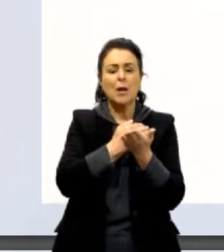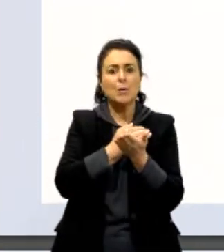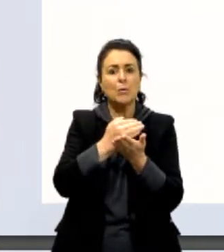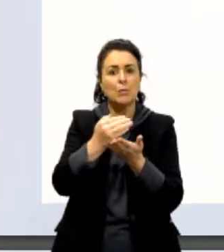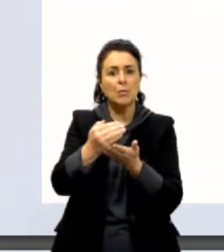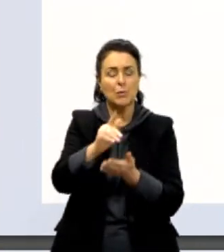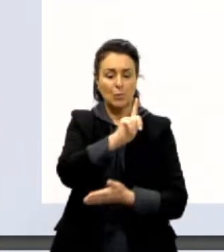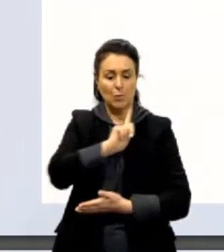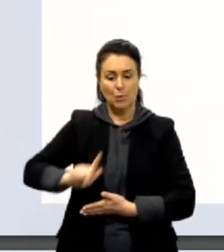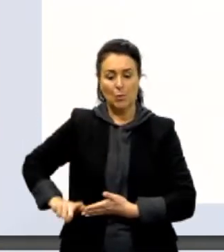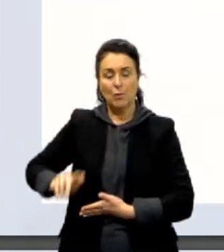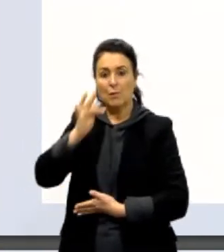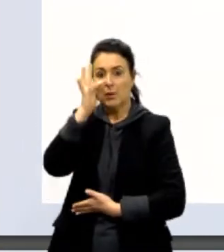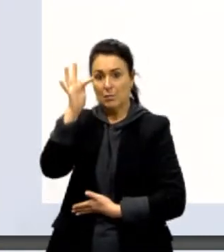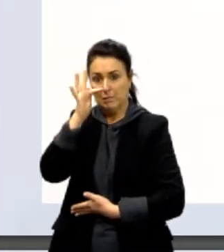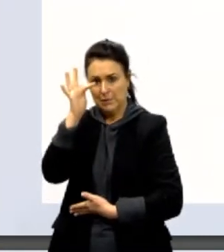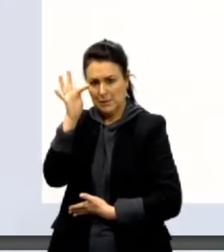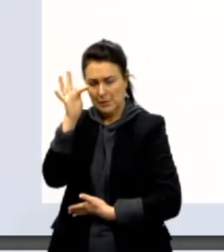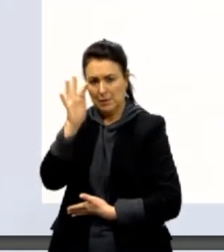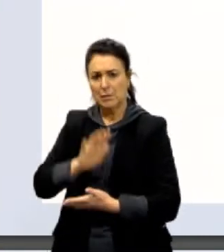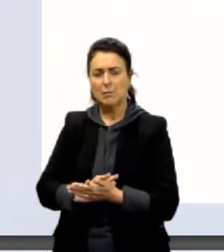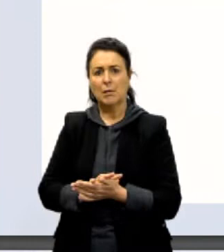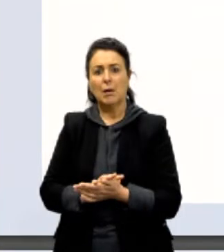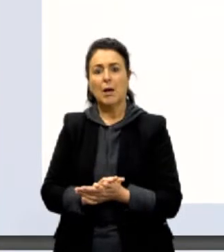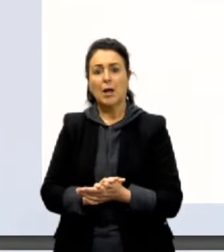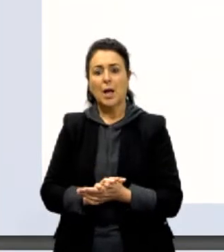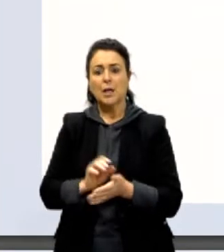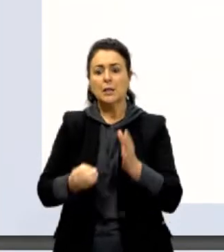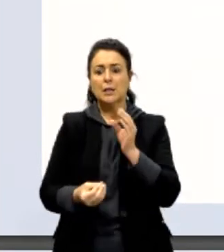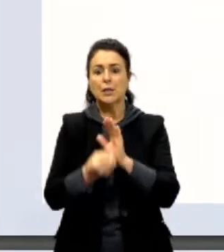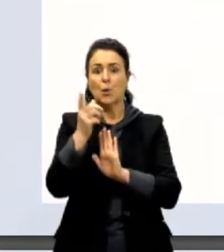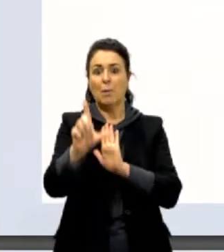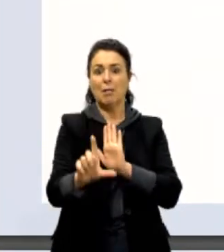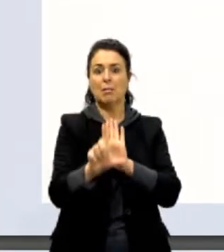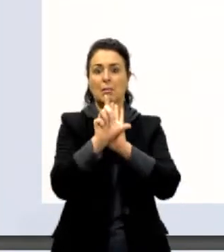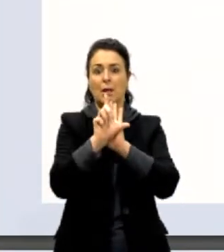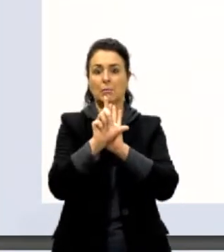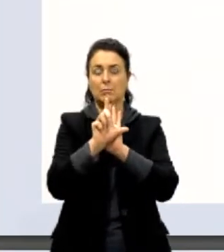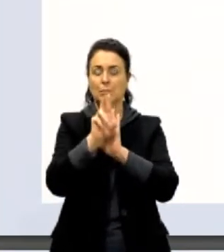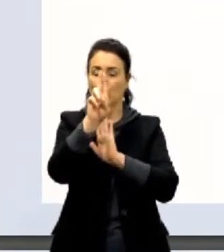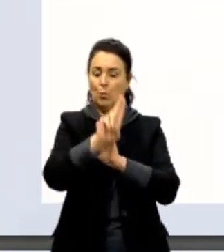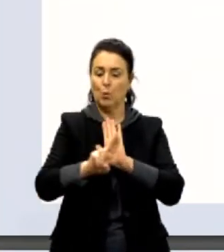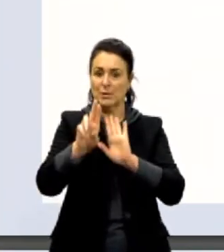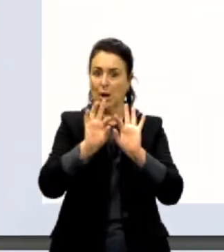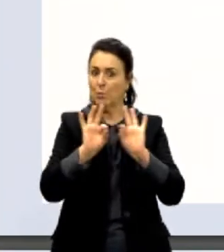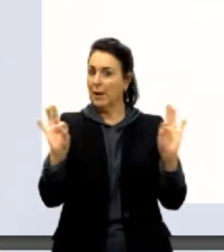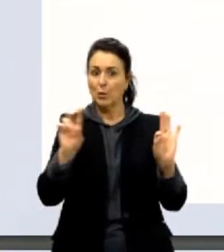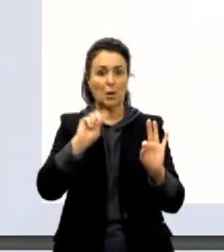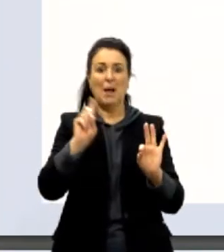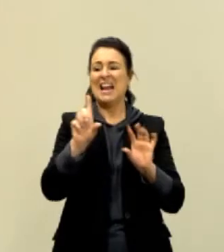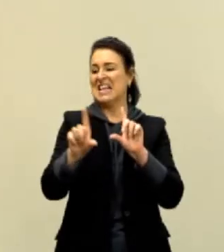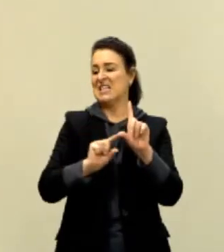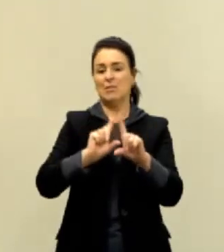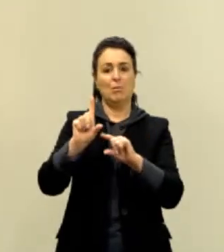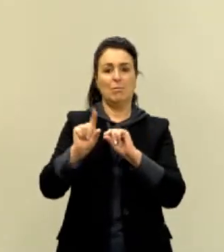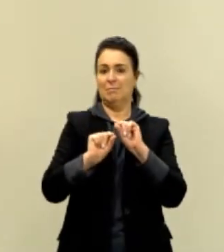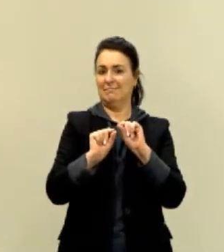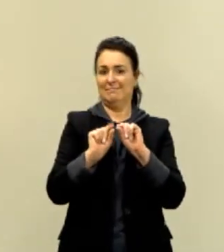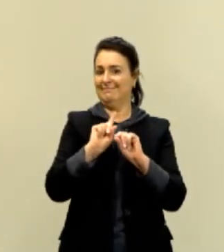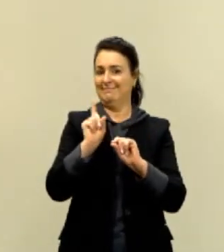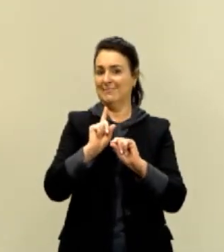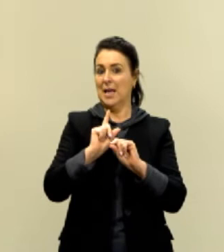o governo francês determina que é lei a utilização do metro, não é opcional. As pessoas que